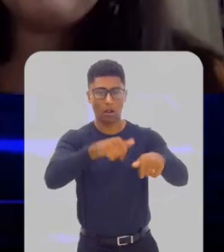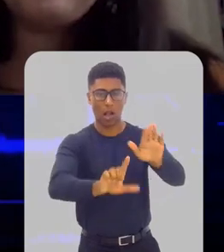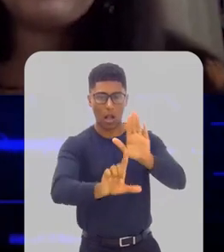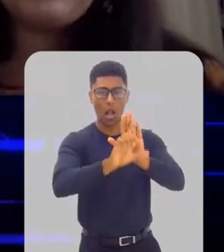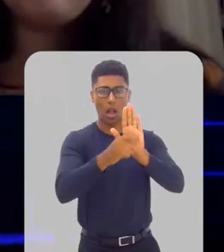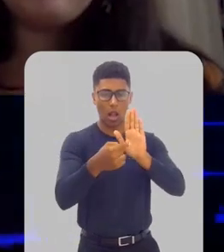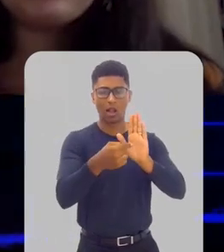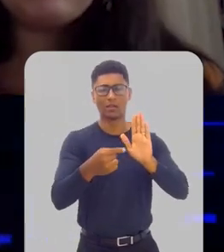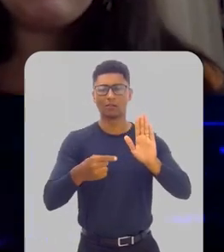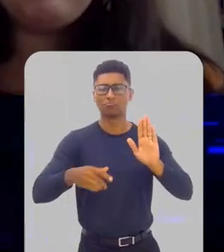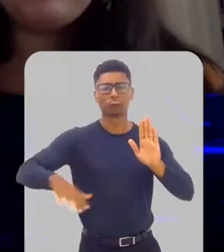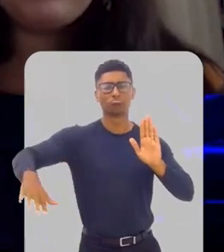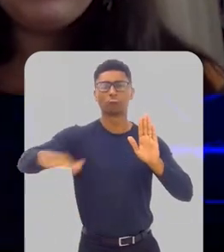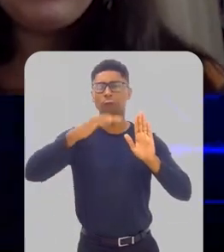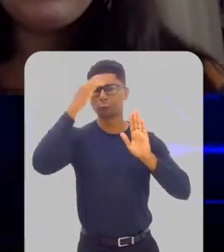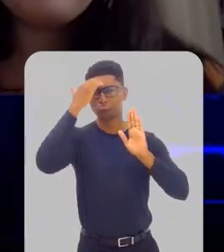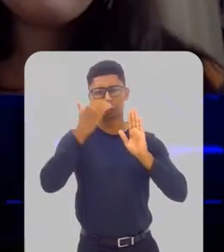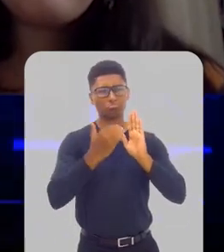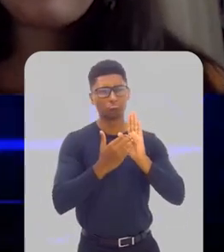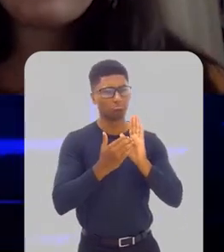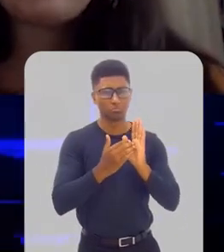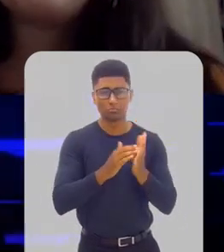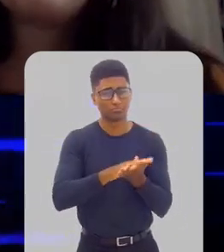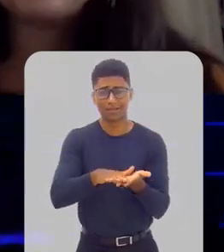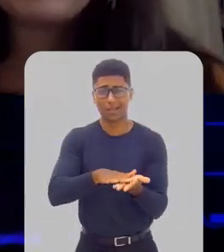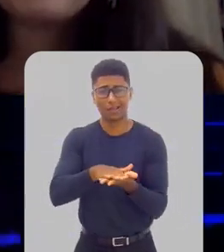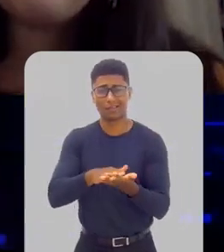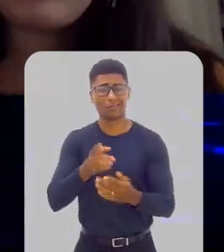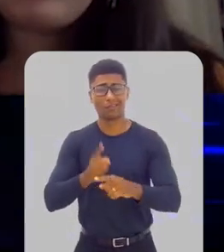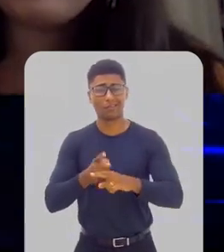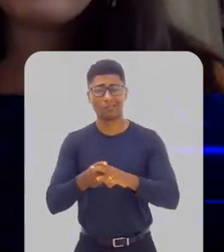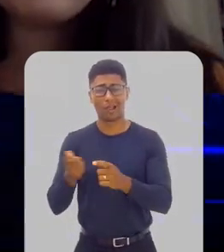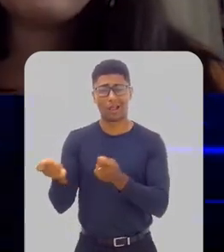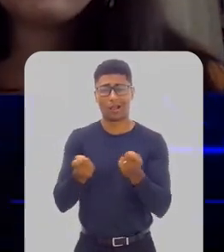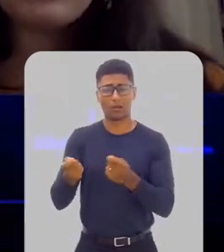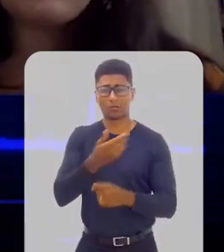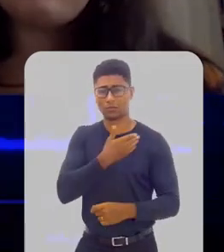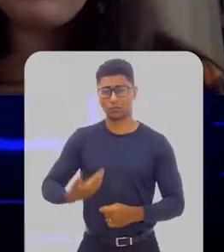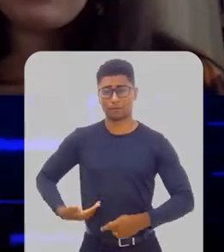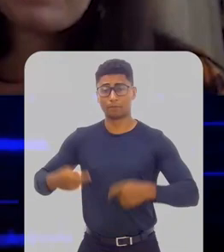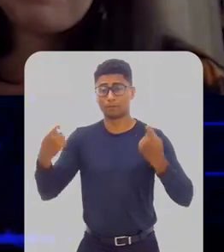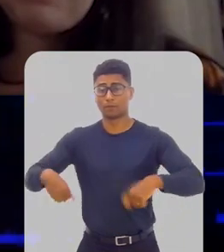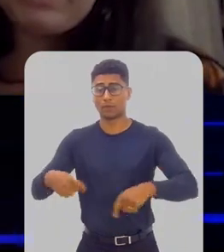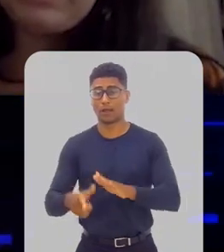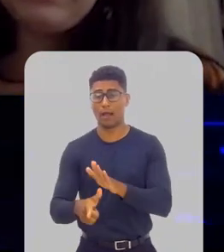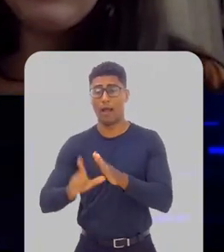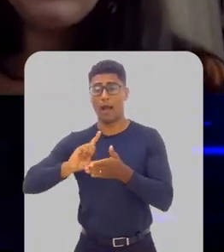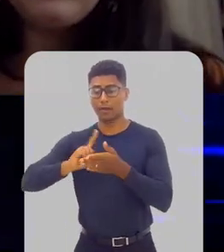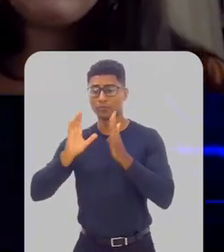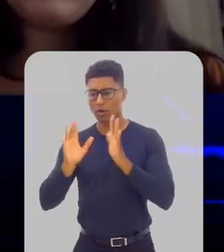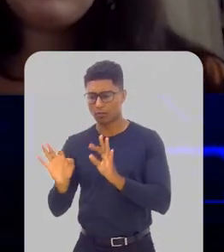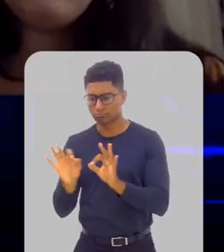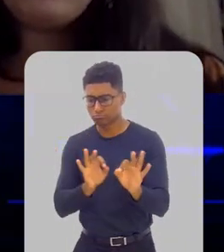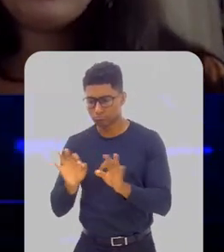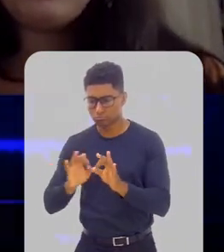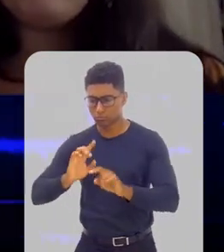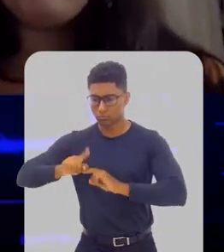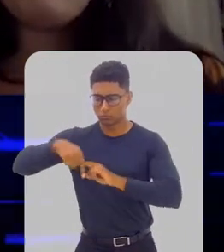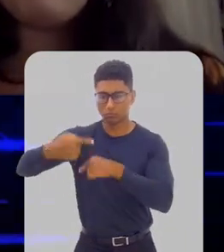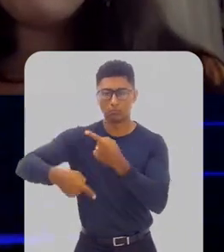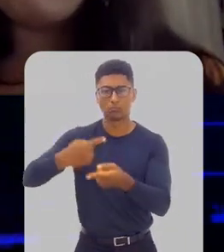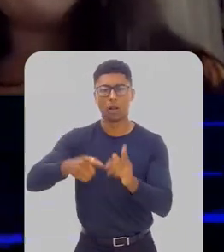morta, porque a administração pública tem que estar preparada para implementar e executar aquela política pública. Então,